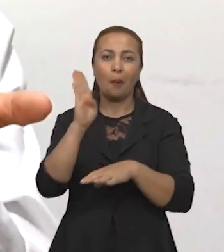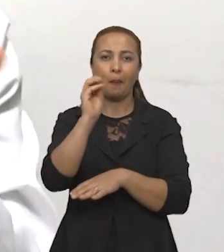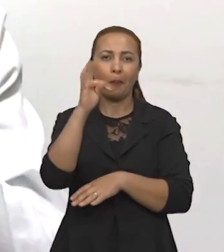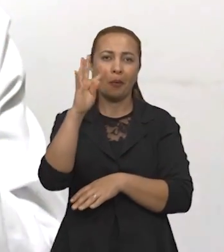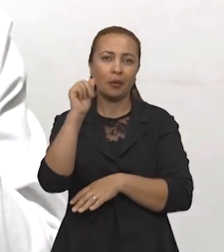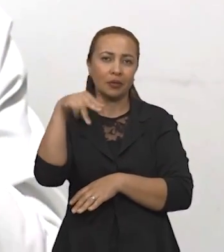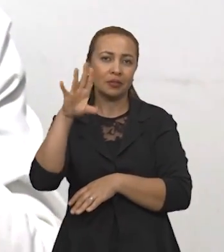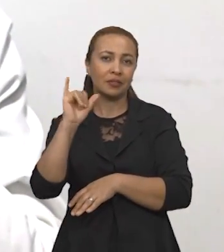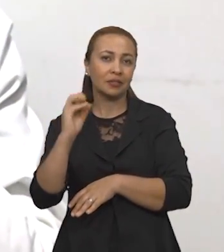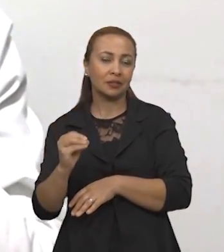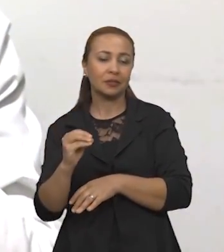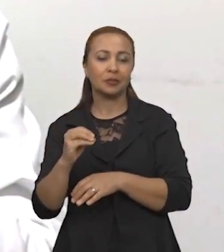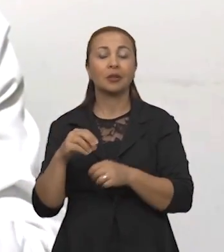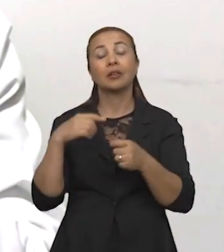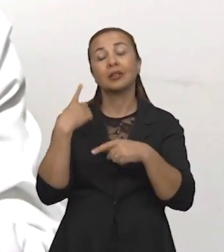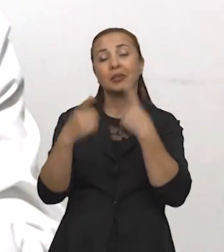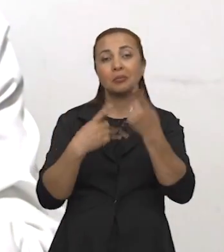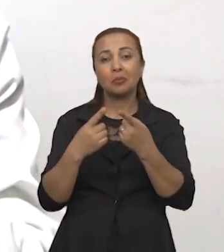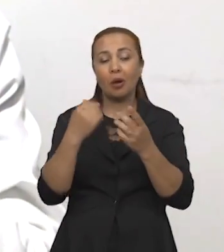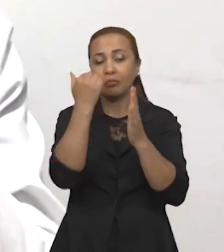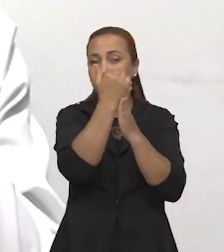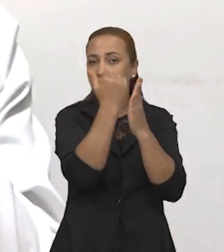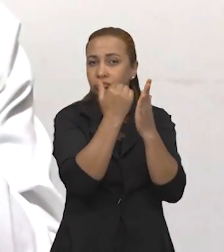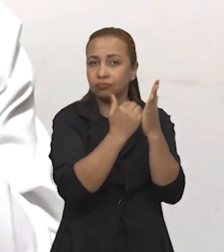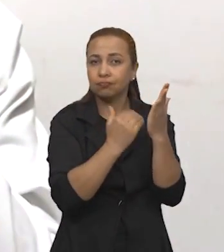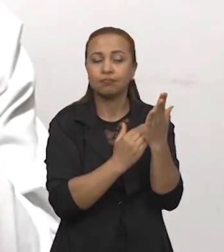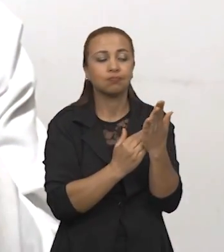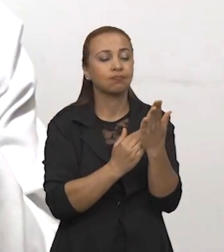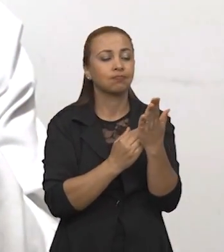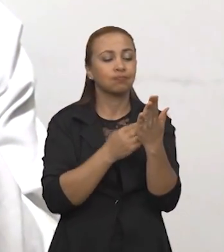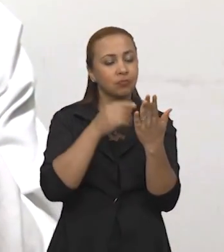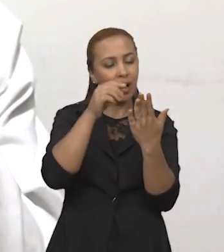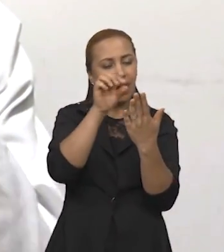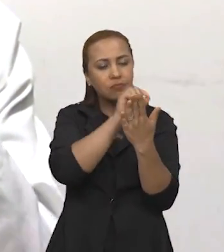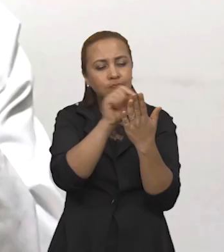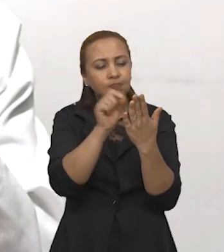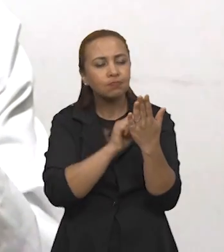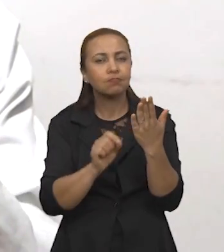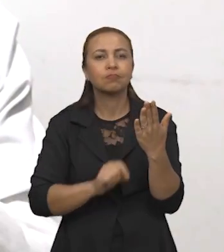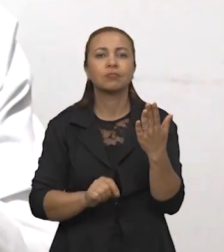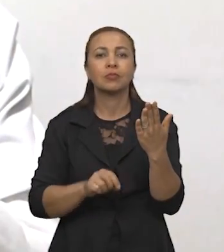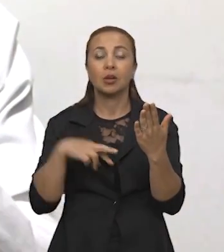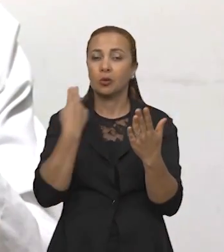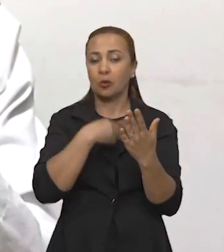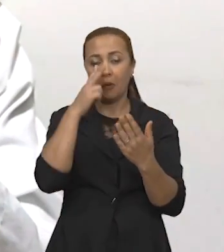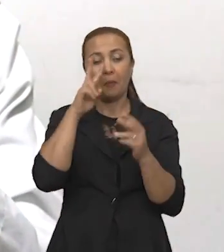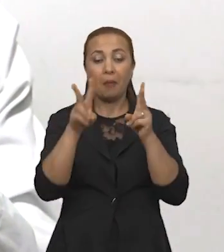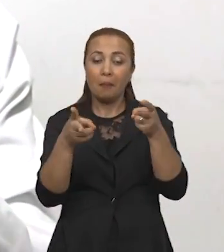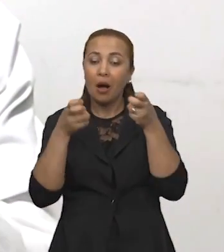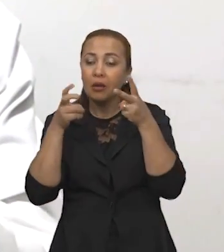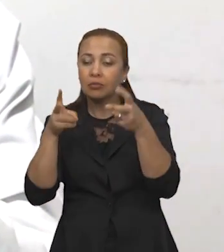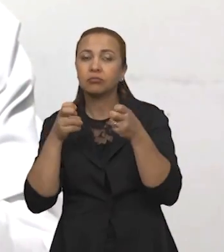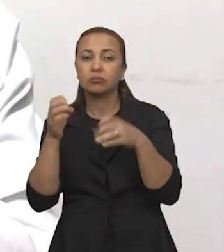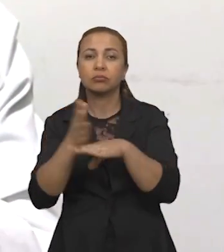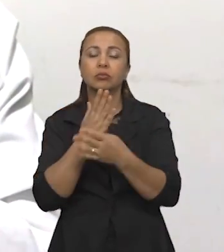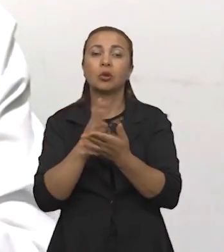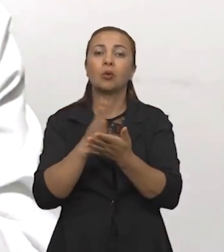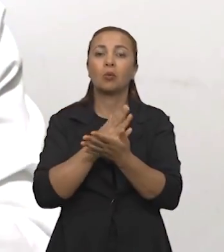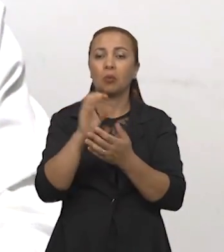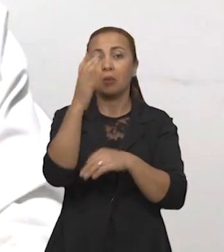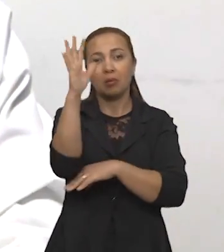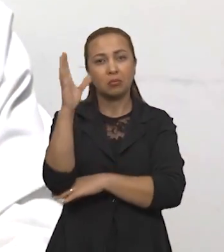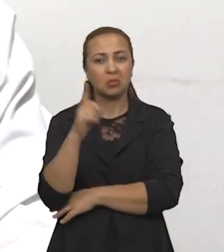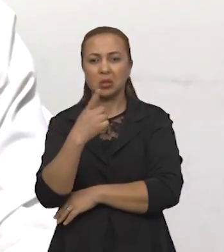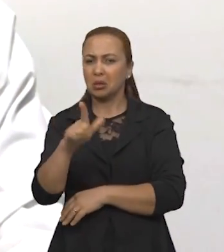levantamento, que nós, inclusive, publicamos um trabalho, nós, então, vimos algumas plantas que eram